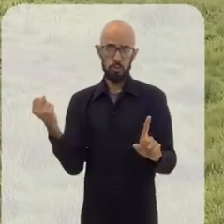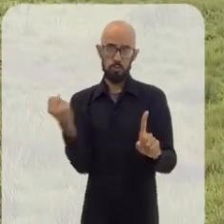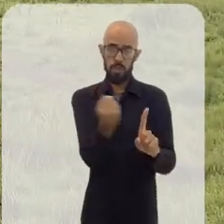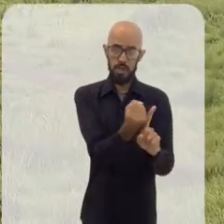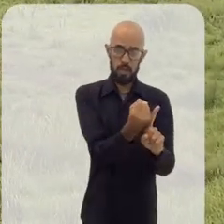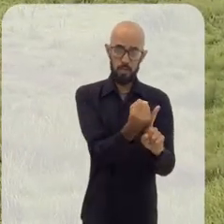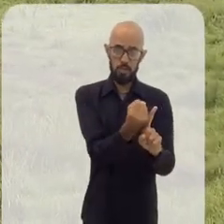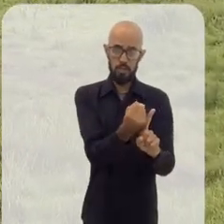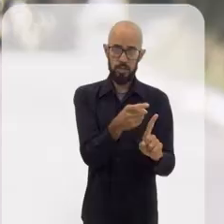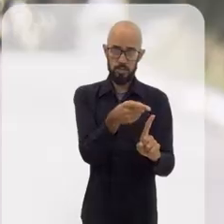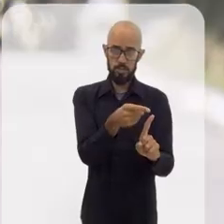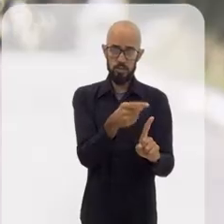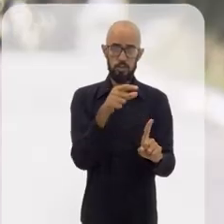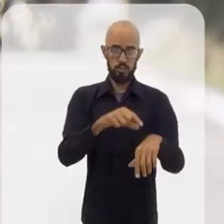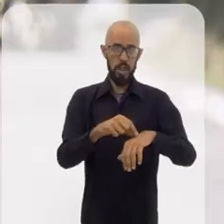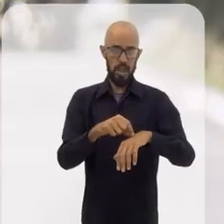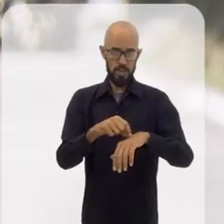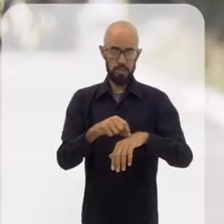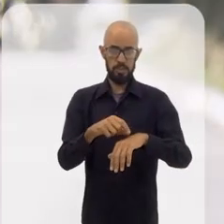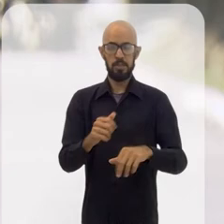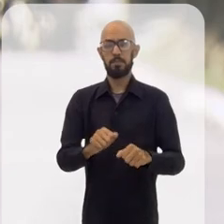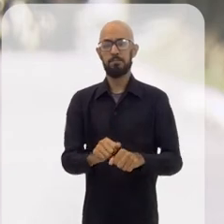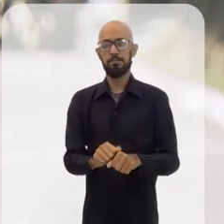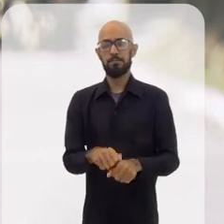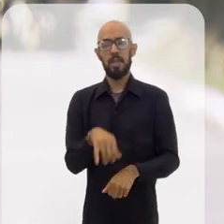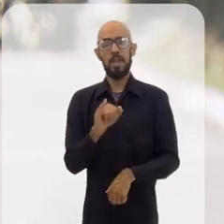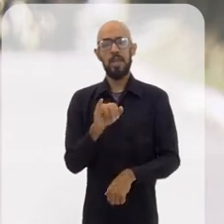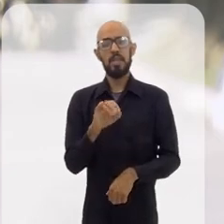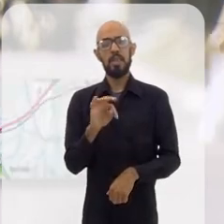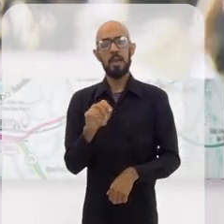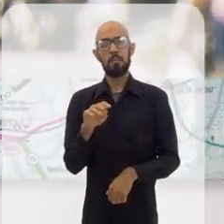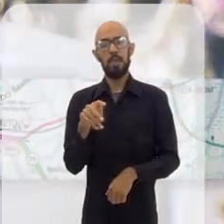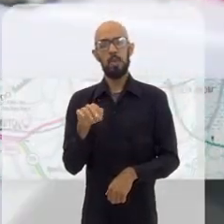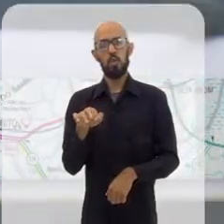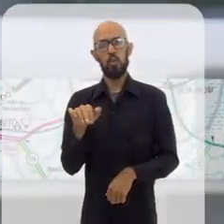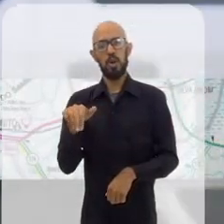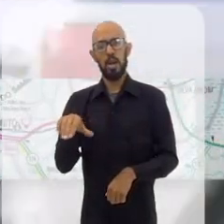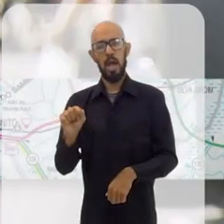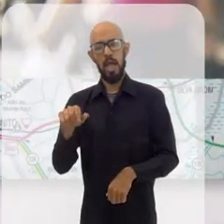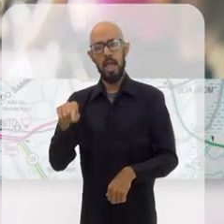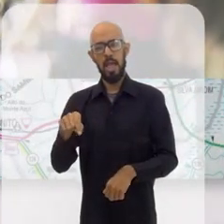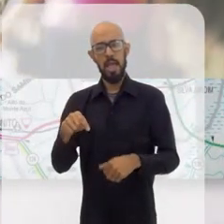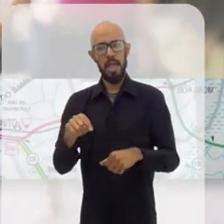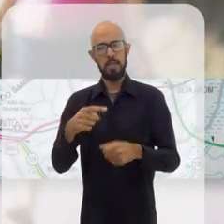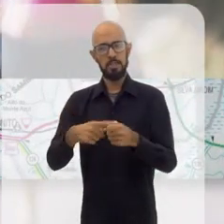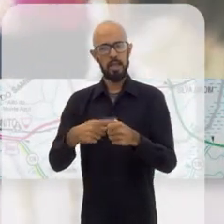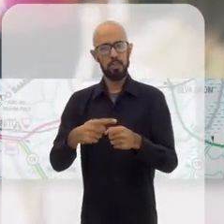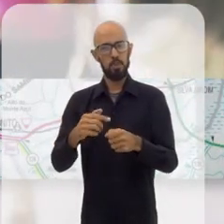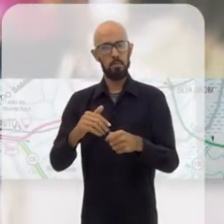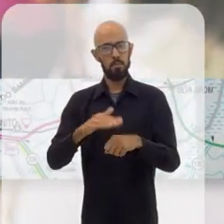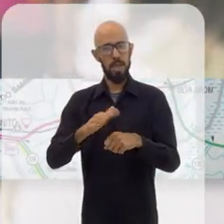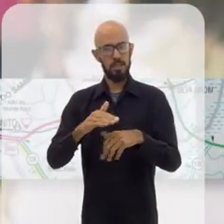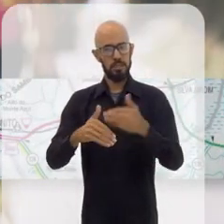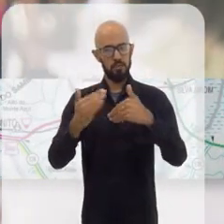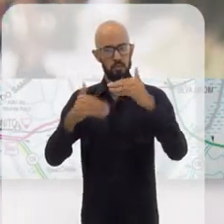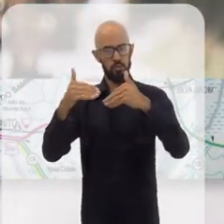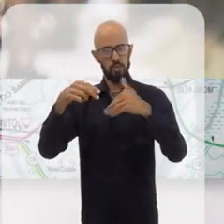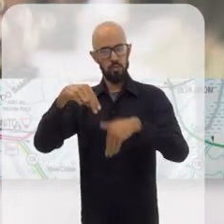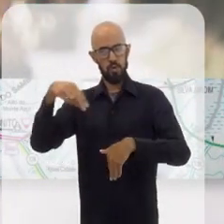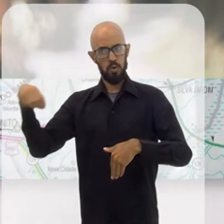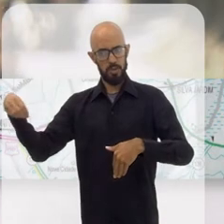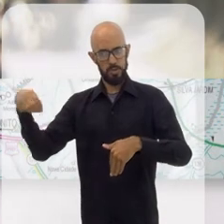e frigoríficos. Itaperuna é a maior e mais desenvolvida cidade do Noroeste Fluminense. Aqui existem